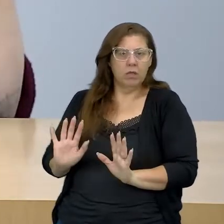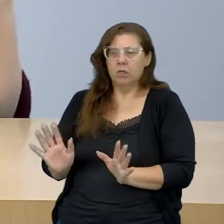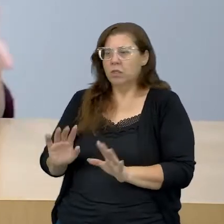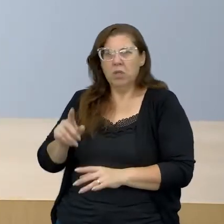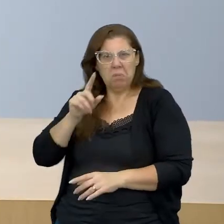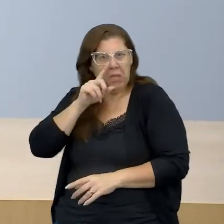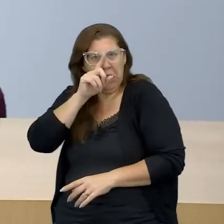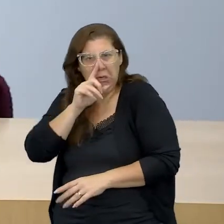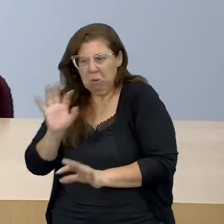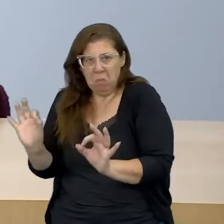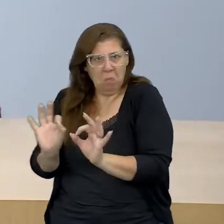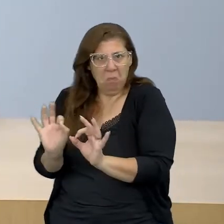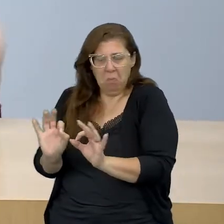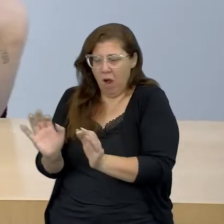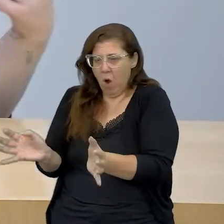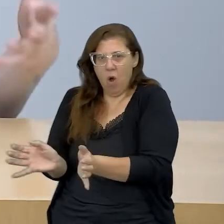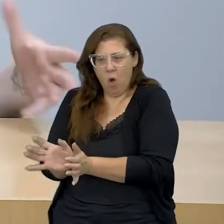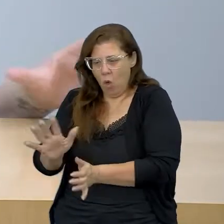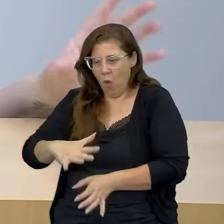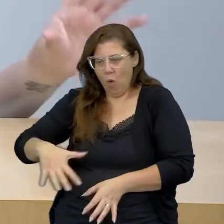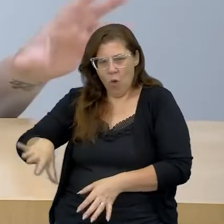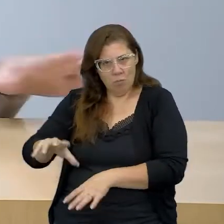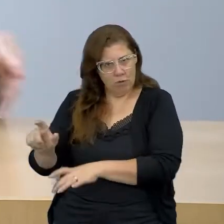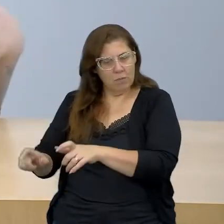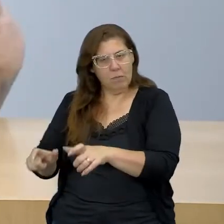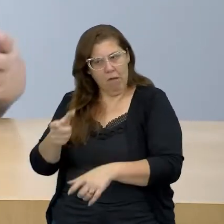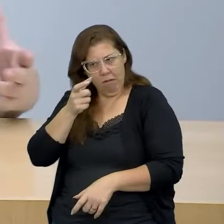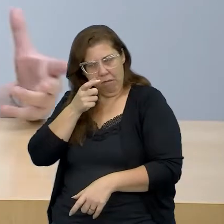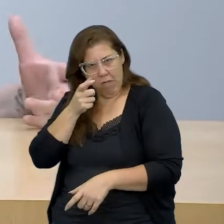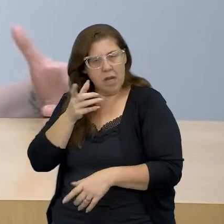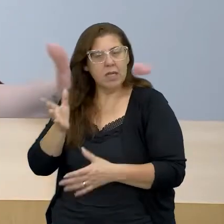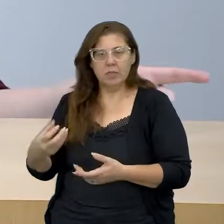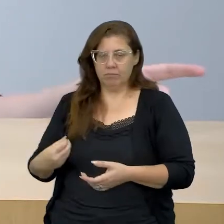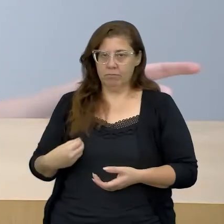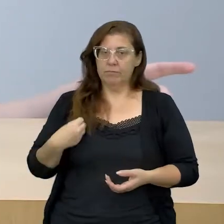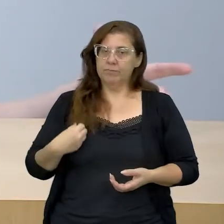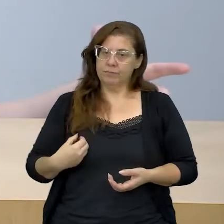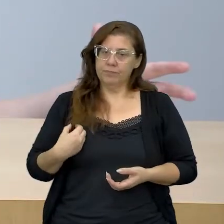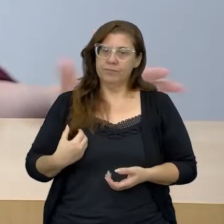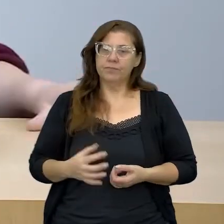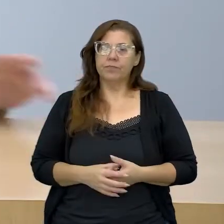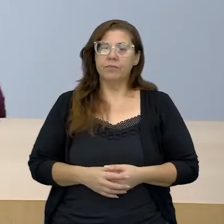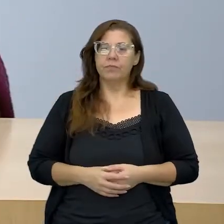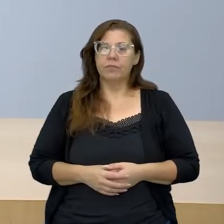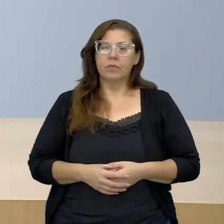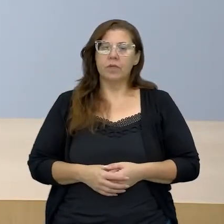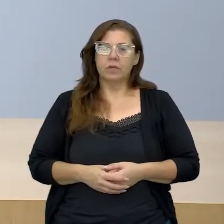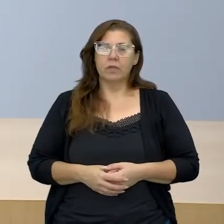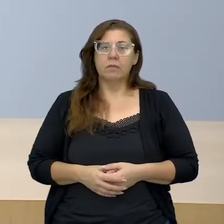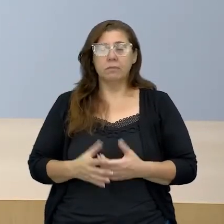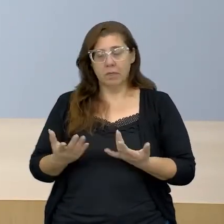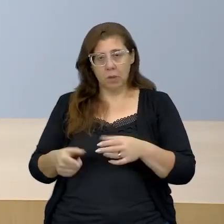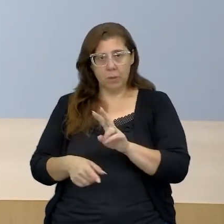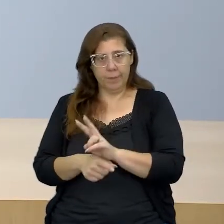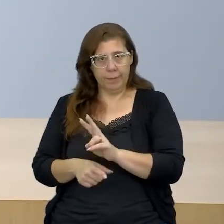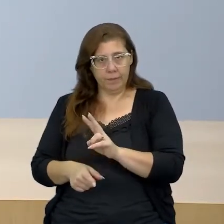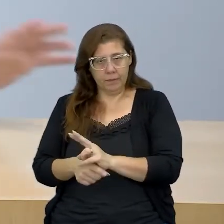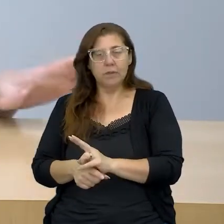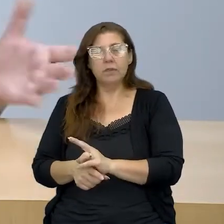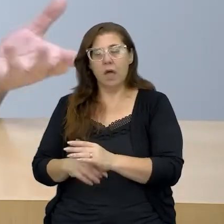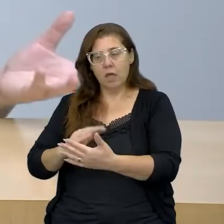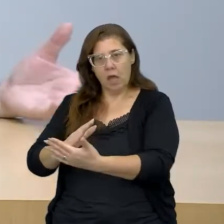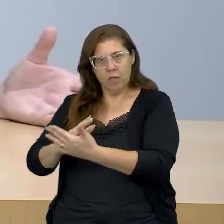são periculosos, que são até interessantes, cuja existência é interessante para a manutenção do poder.